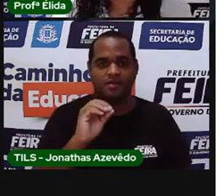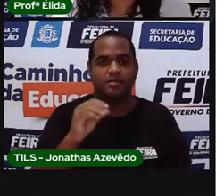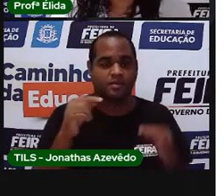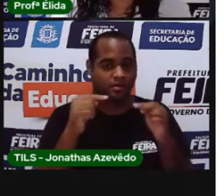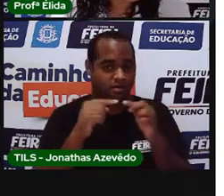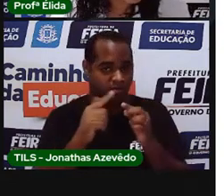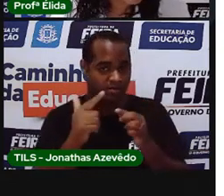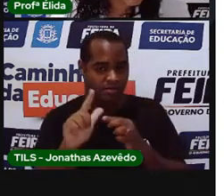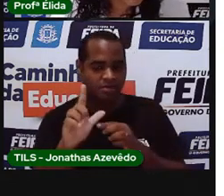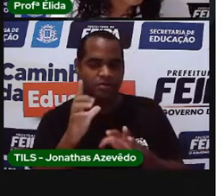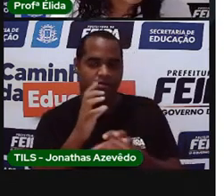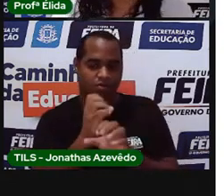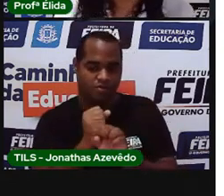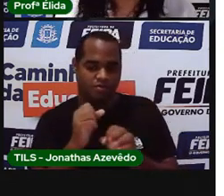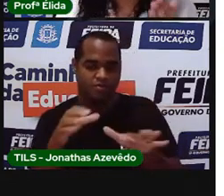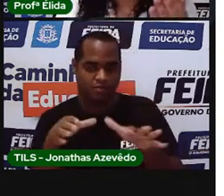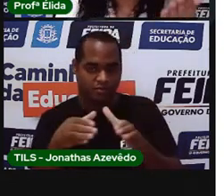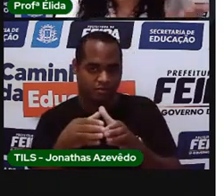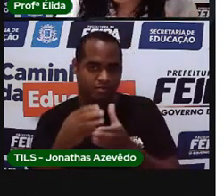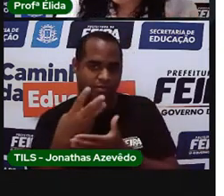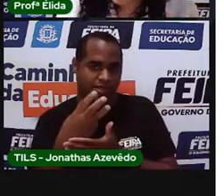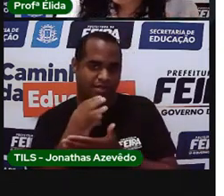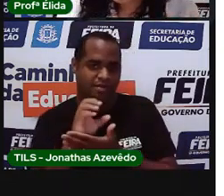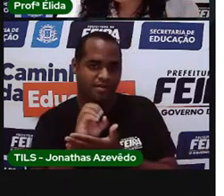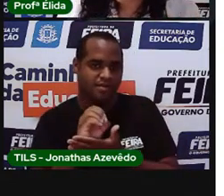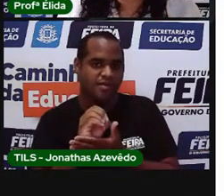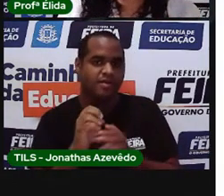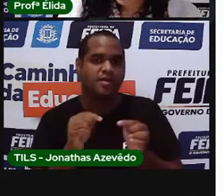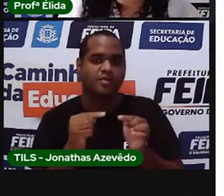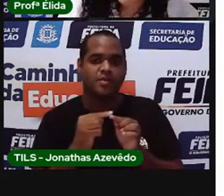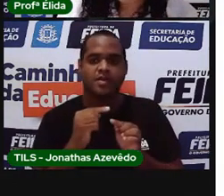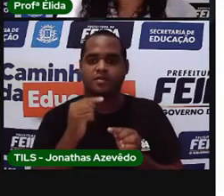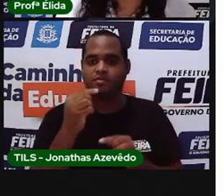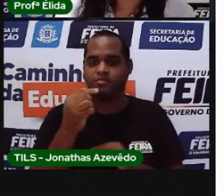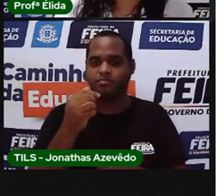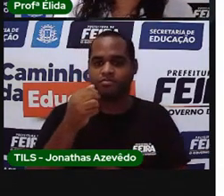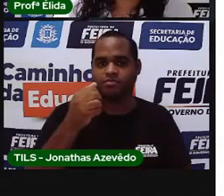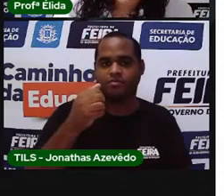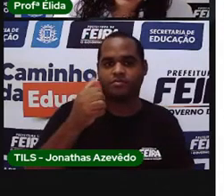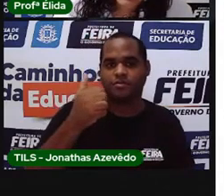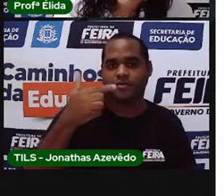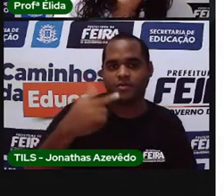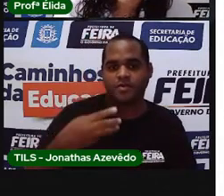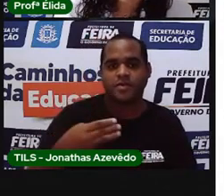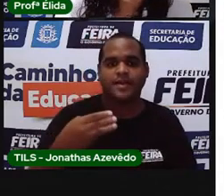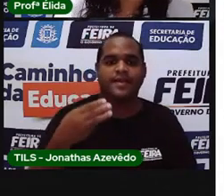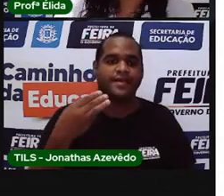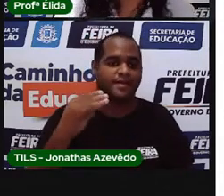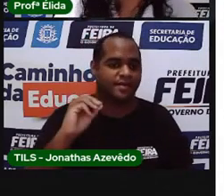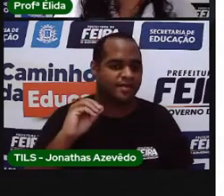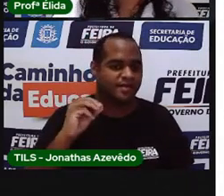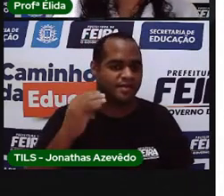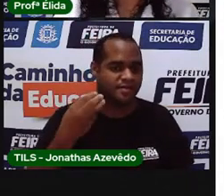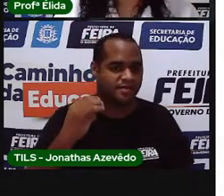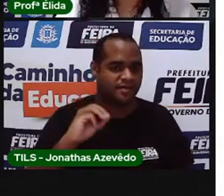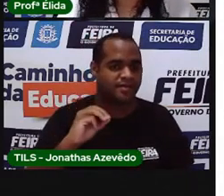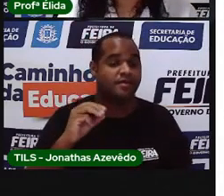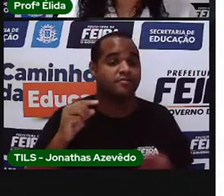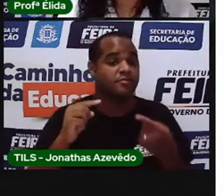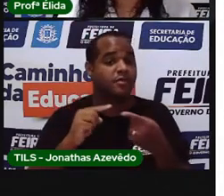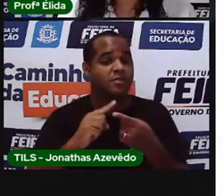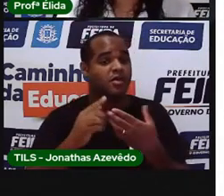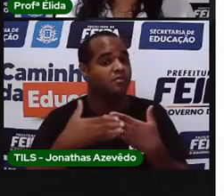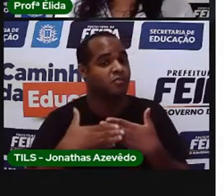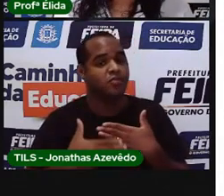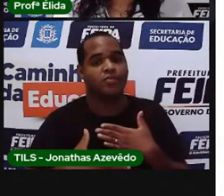o grupo com trinta, nos números ordinais, é trigésimo. E assim por